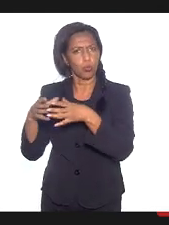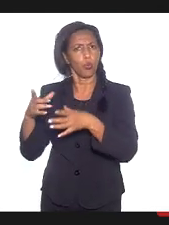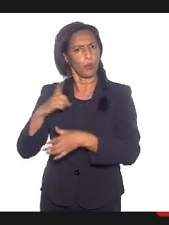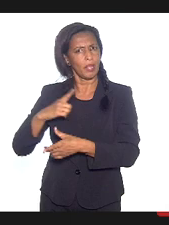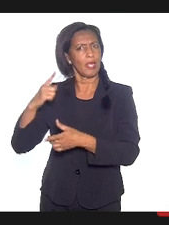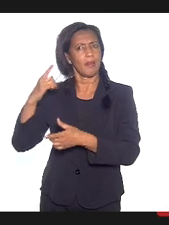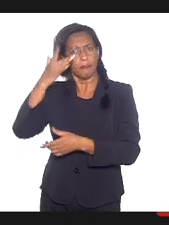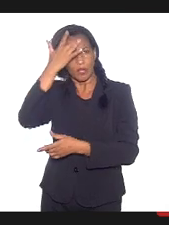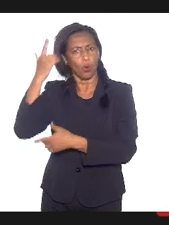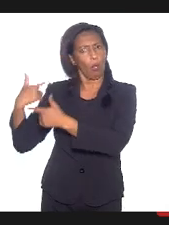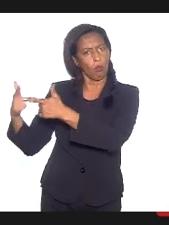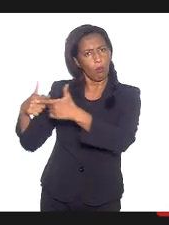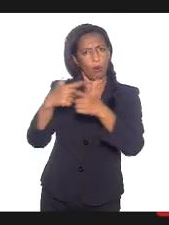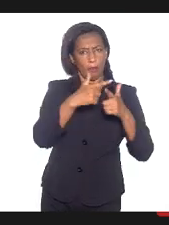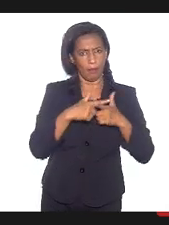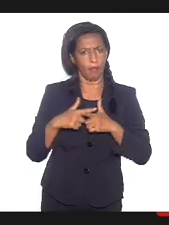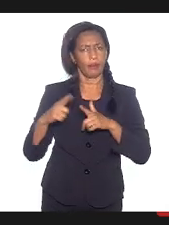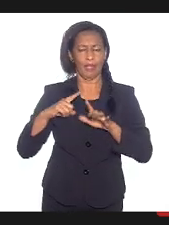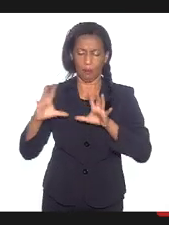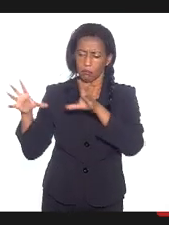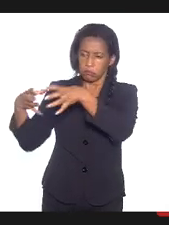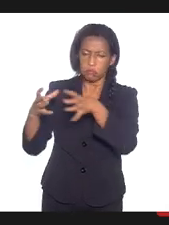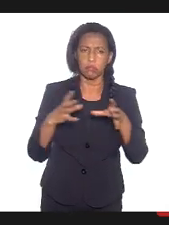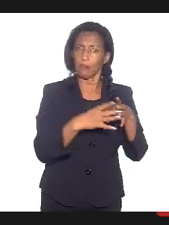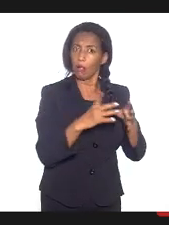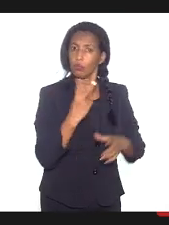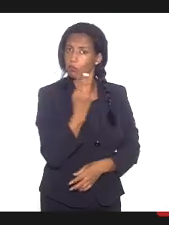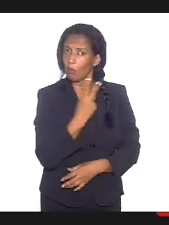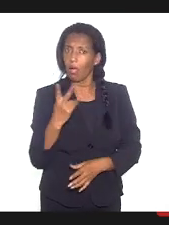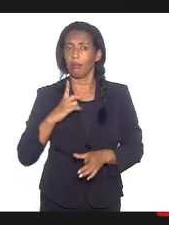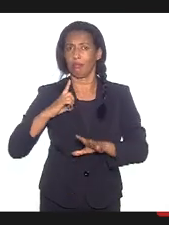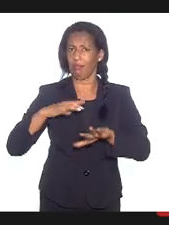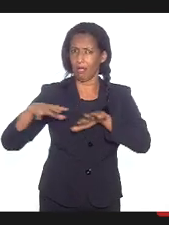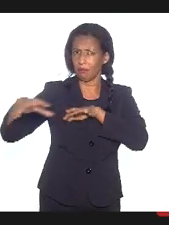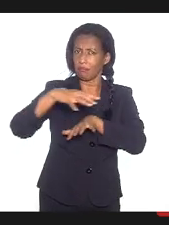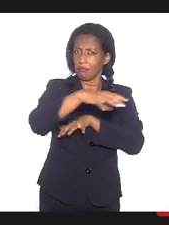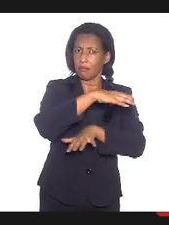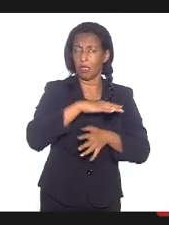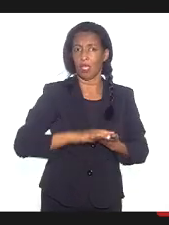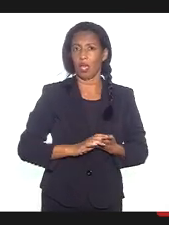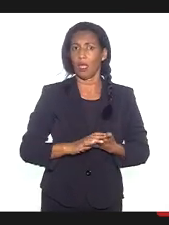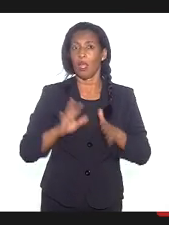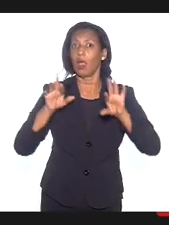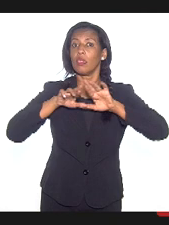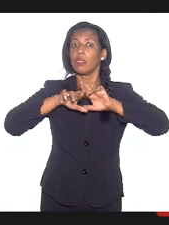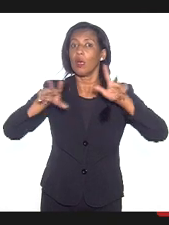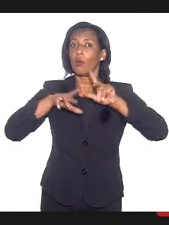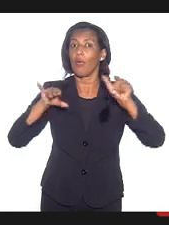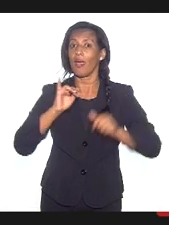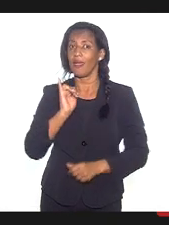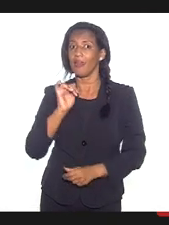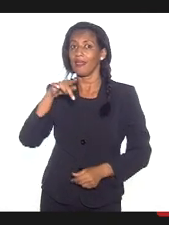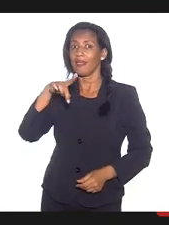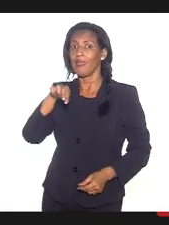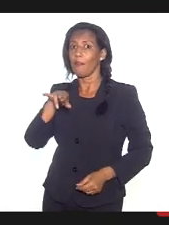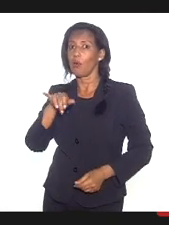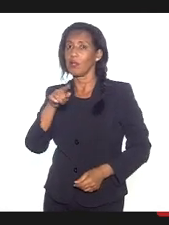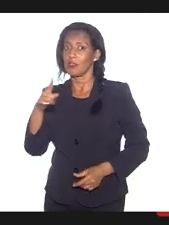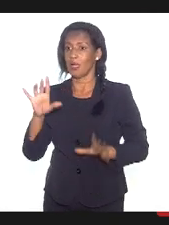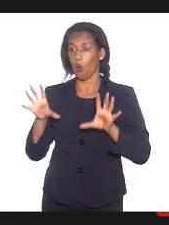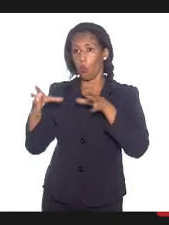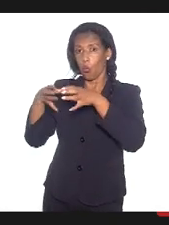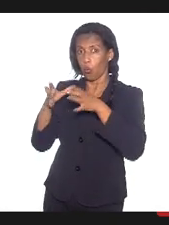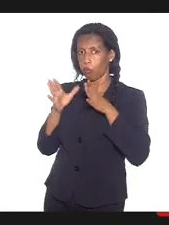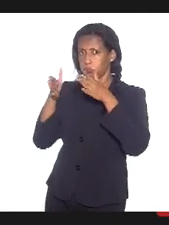fundamentalistas. Essa é a verdade. Então, não se trata de demonizar um grupo específico, mas vemos,